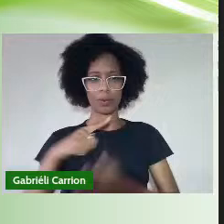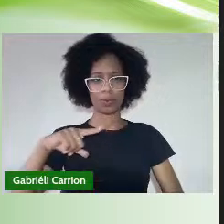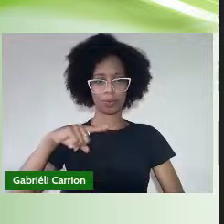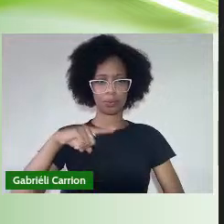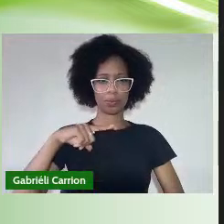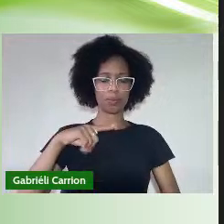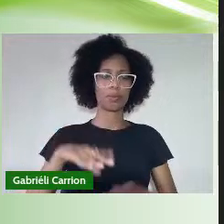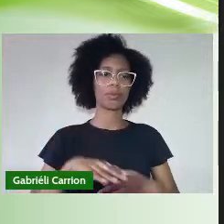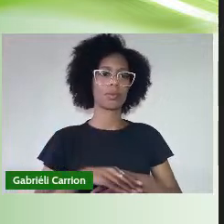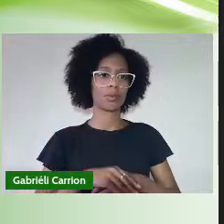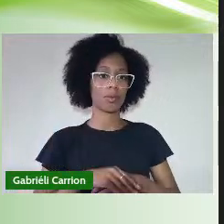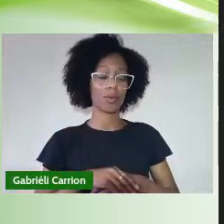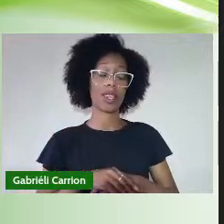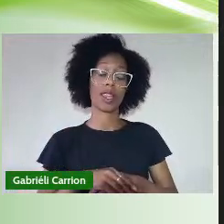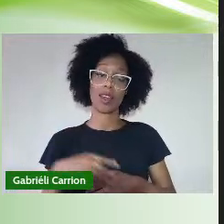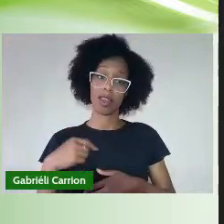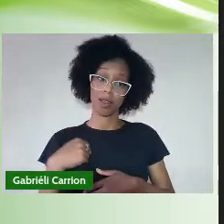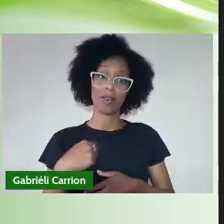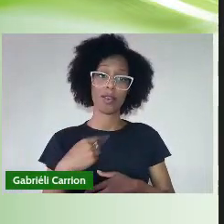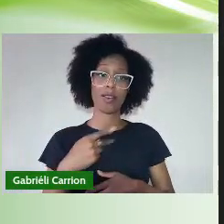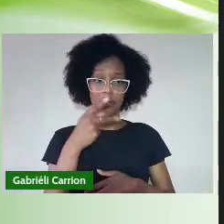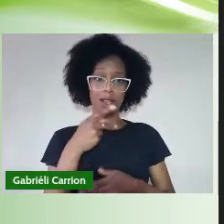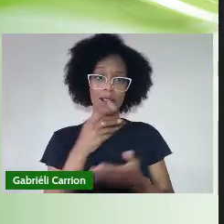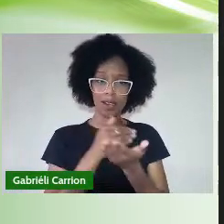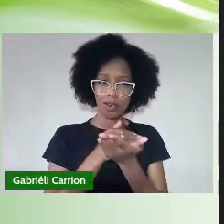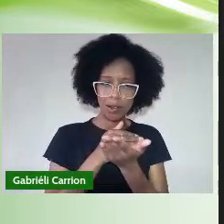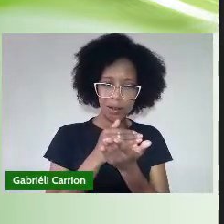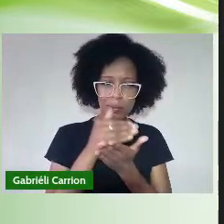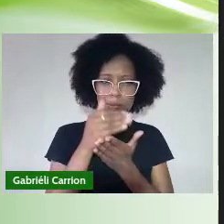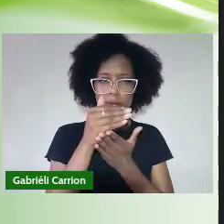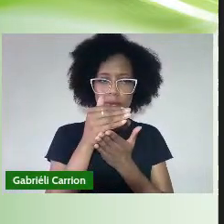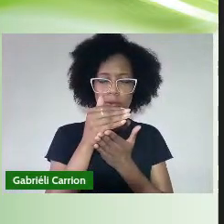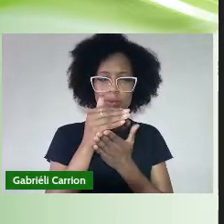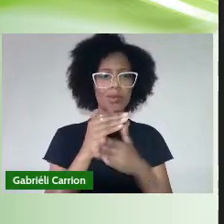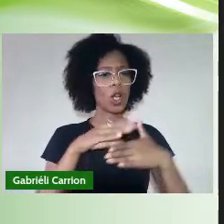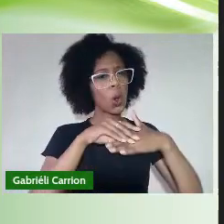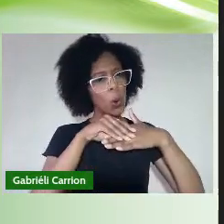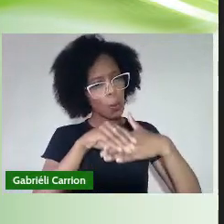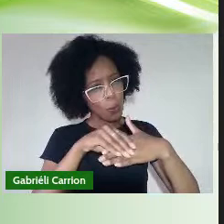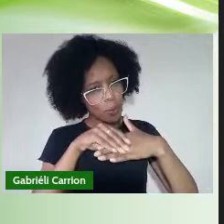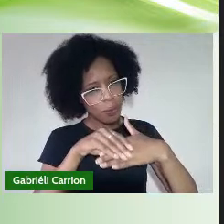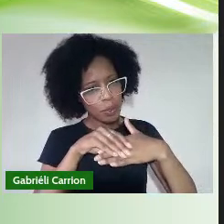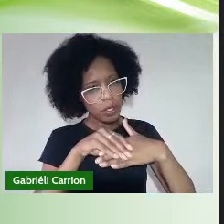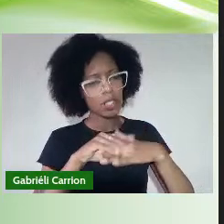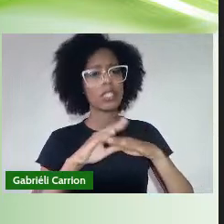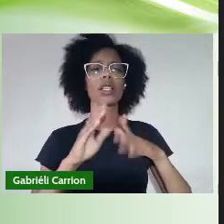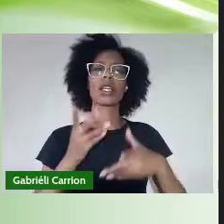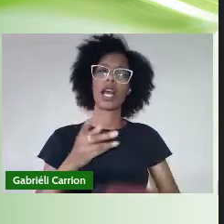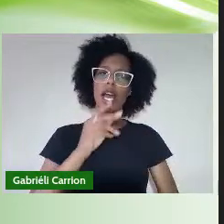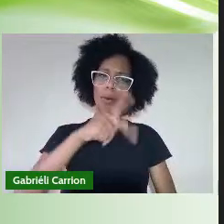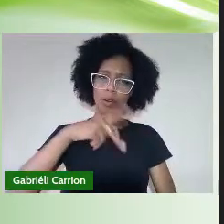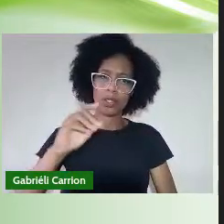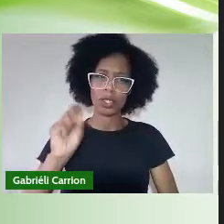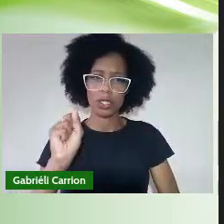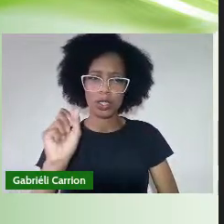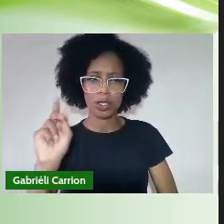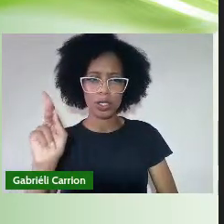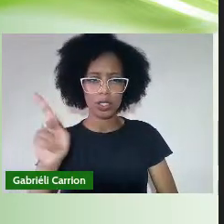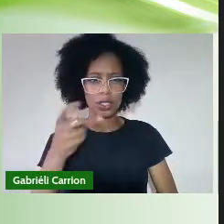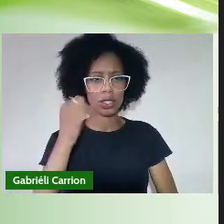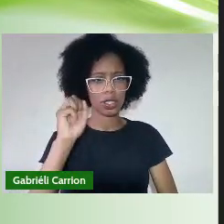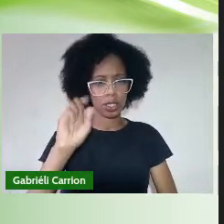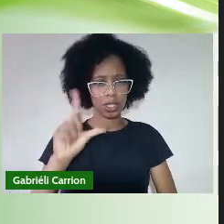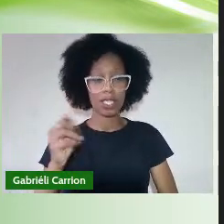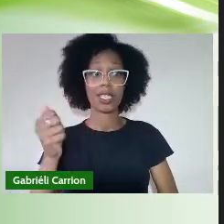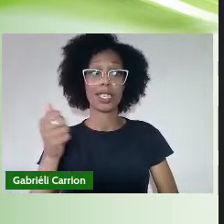iniciar então Cumprimentando a professora Shirley Aqui representando o nosso magnífico